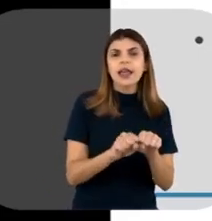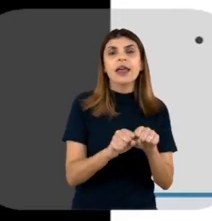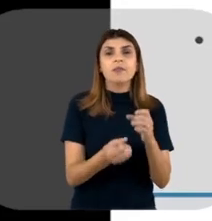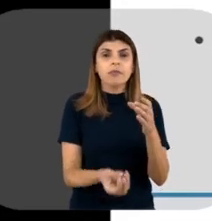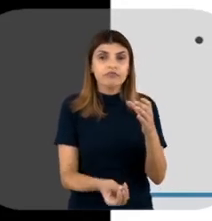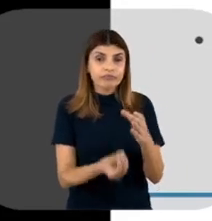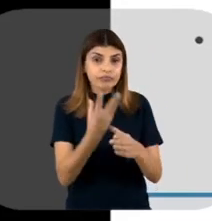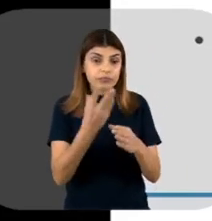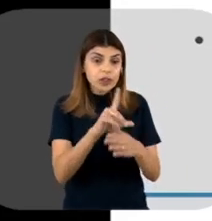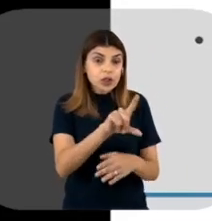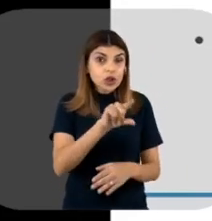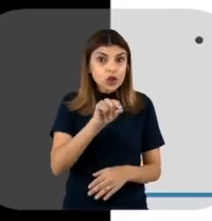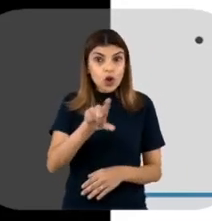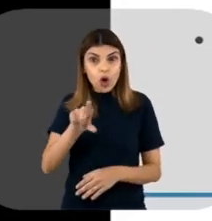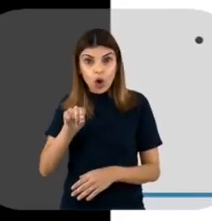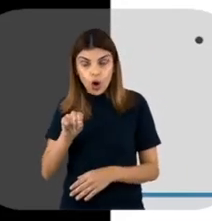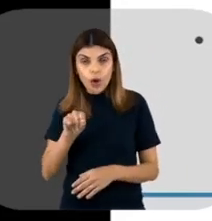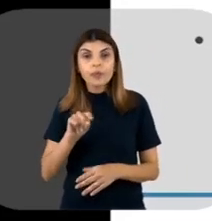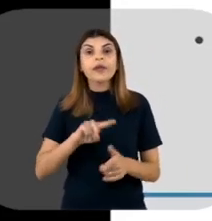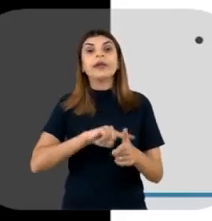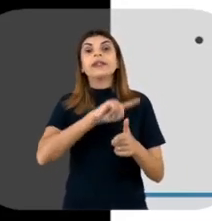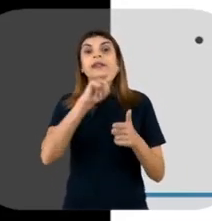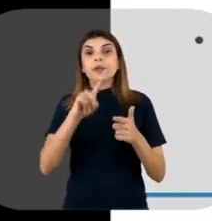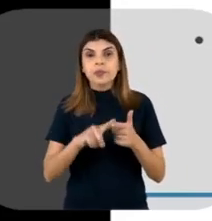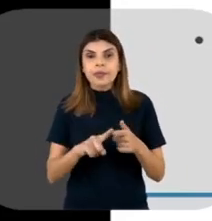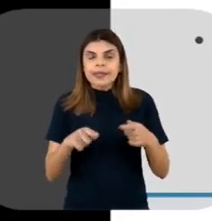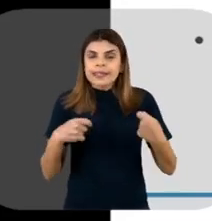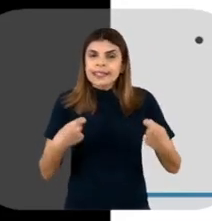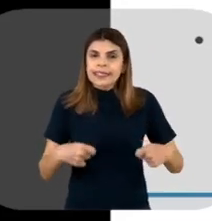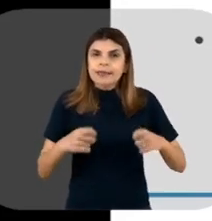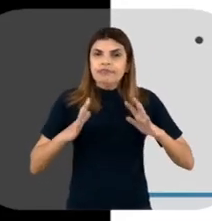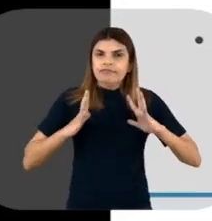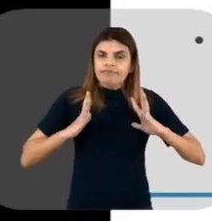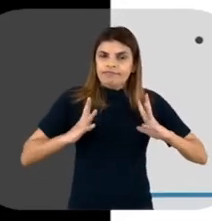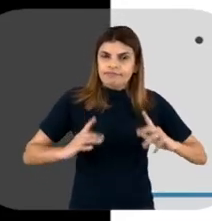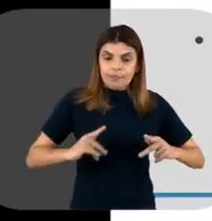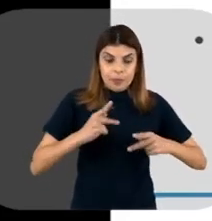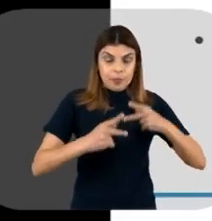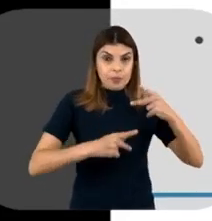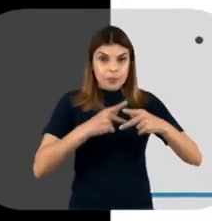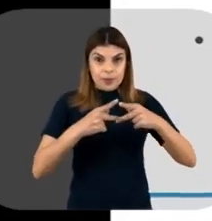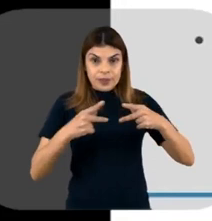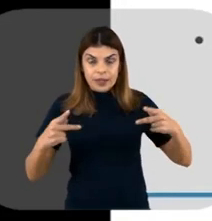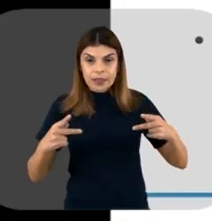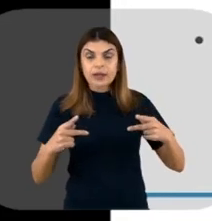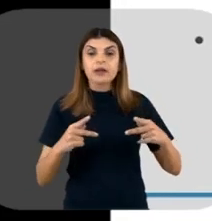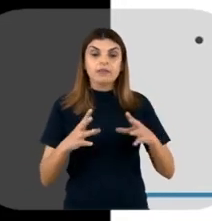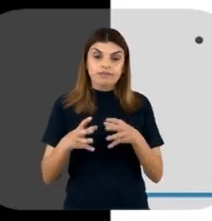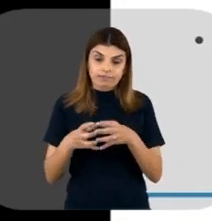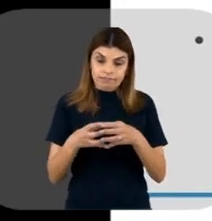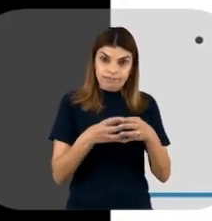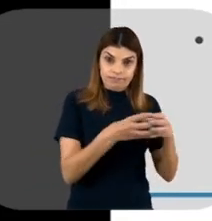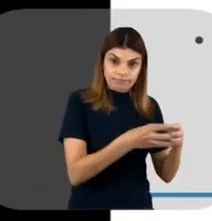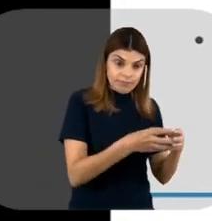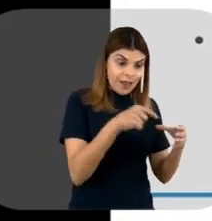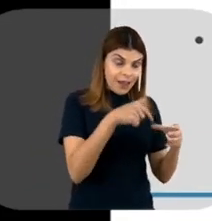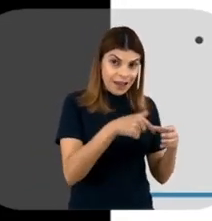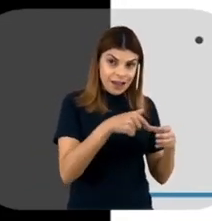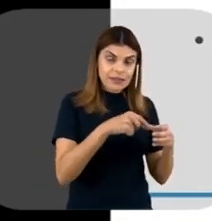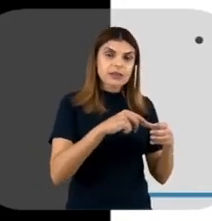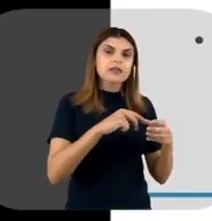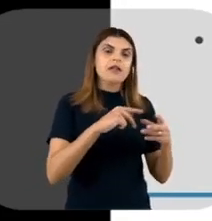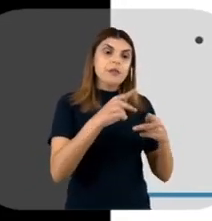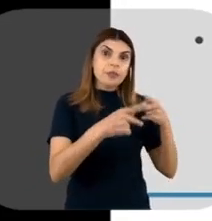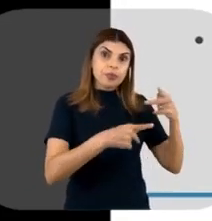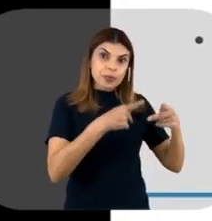sistema de expressão escolhido. Em seguida, é necessário purificar a proteína, ou seja, isolar essa proteína recombinante,